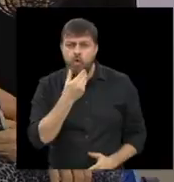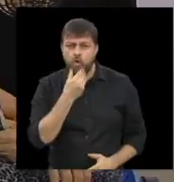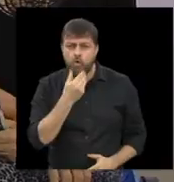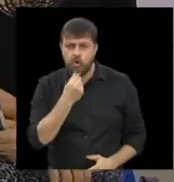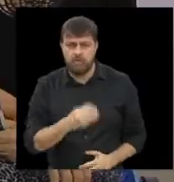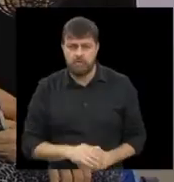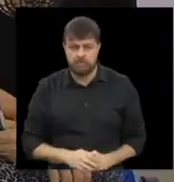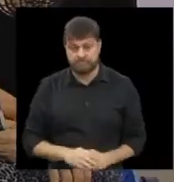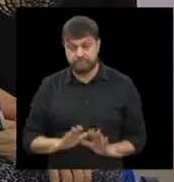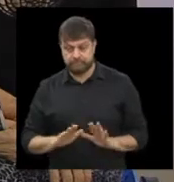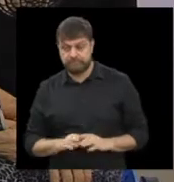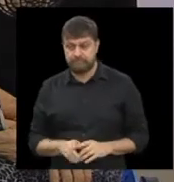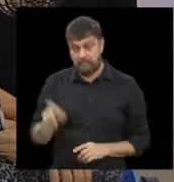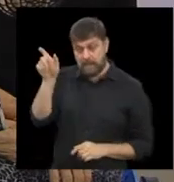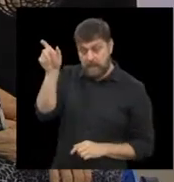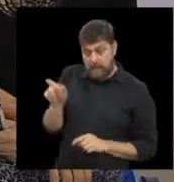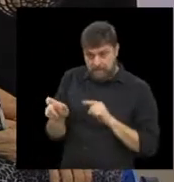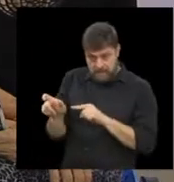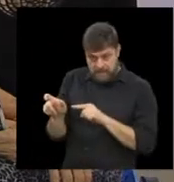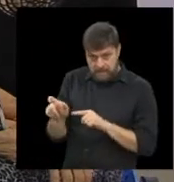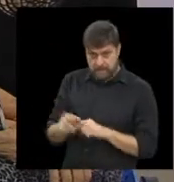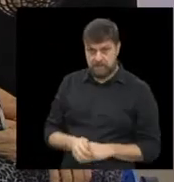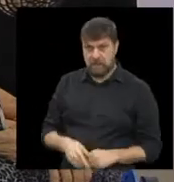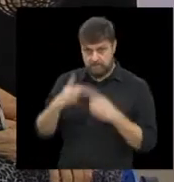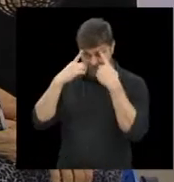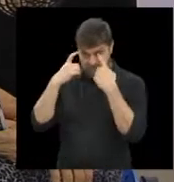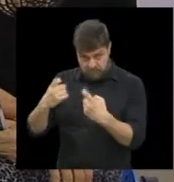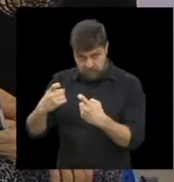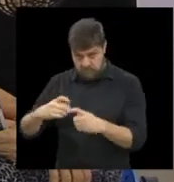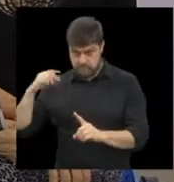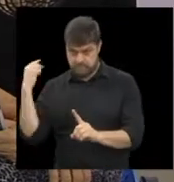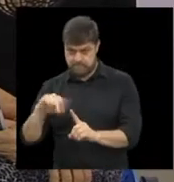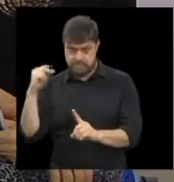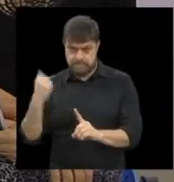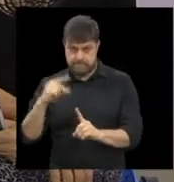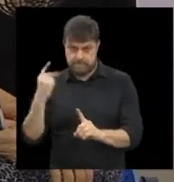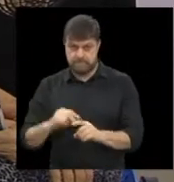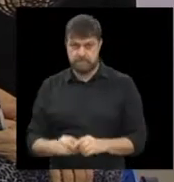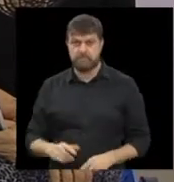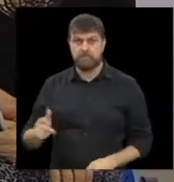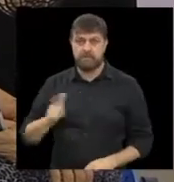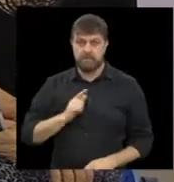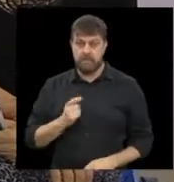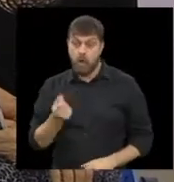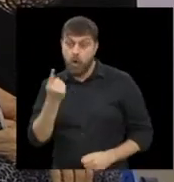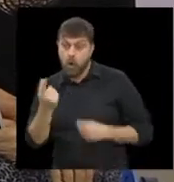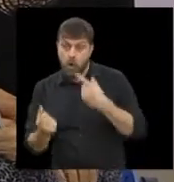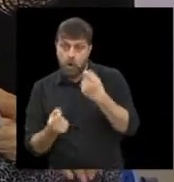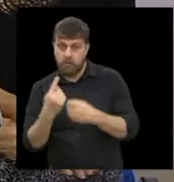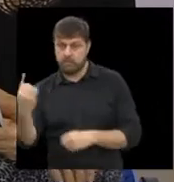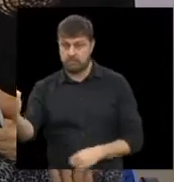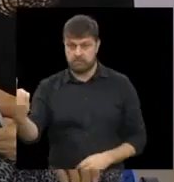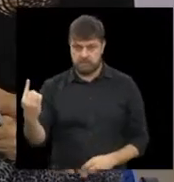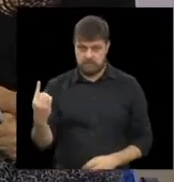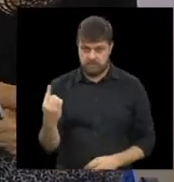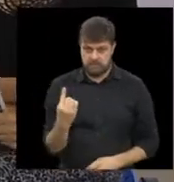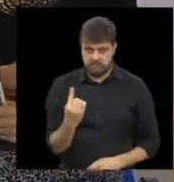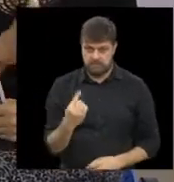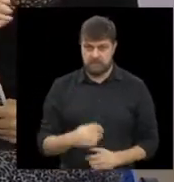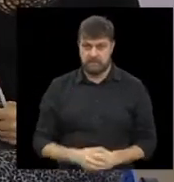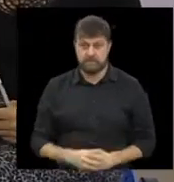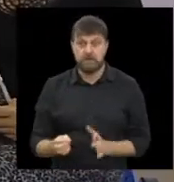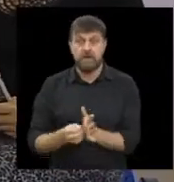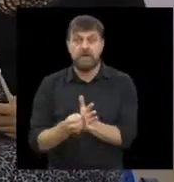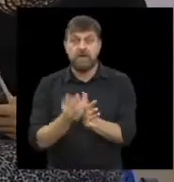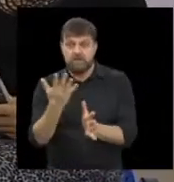o suposto agressor, né, é uma demanda espontânea, né, É, demanda espontânea. E muitas